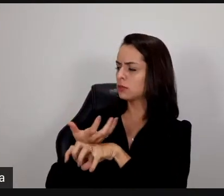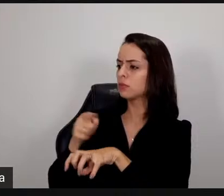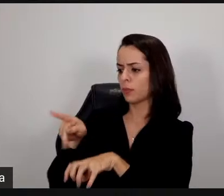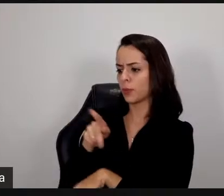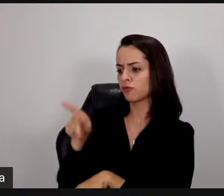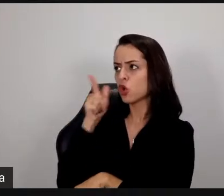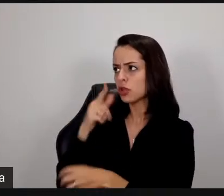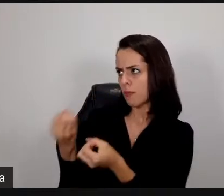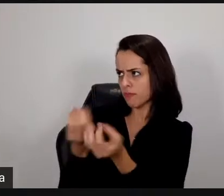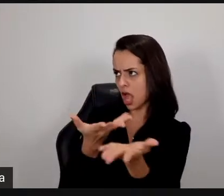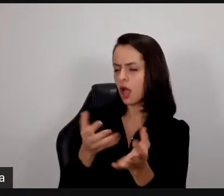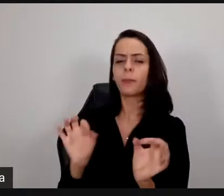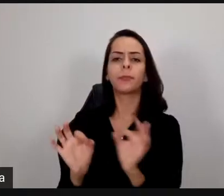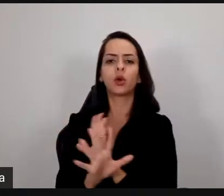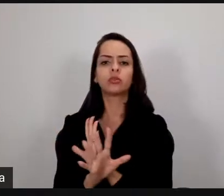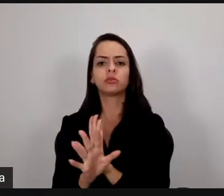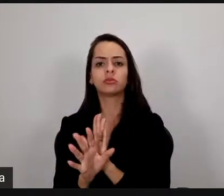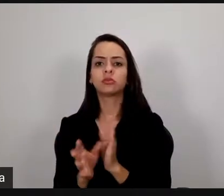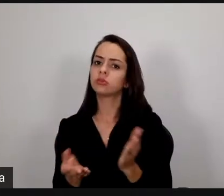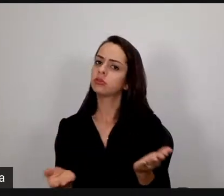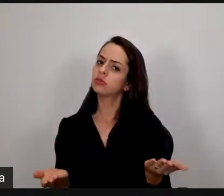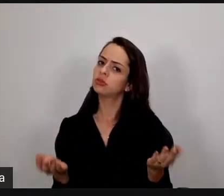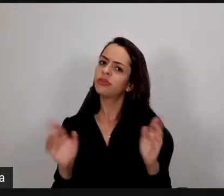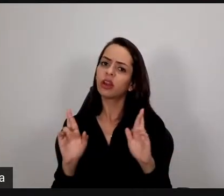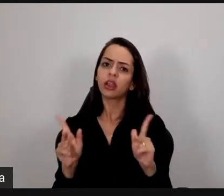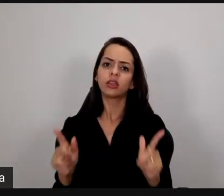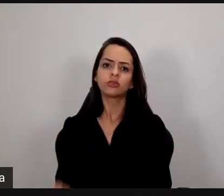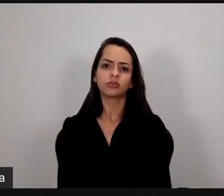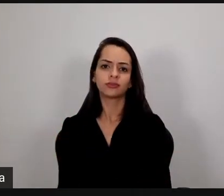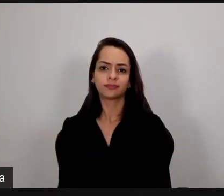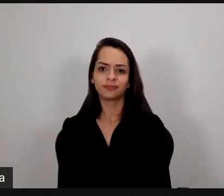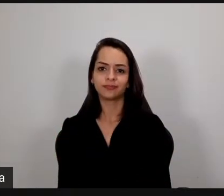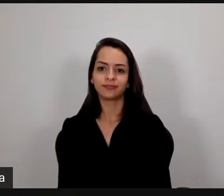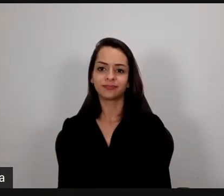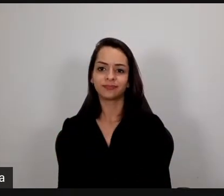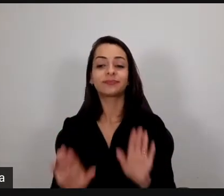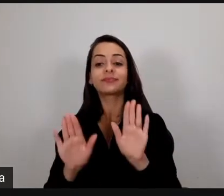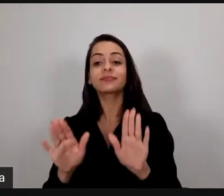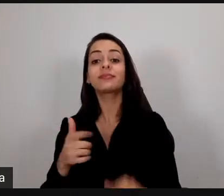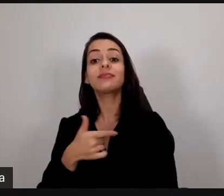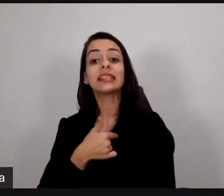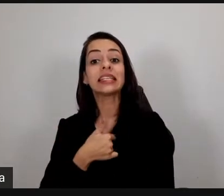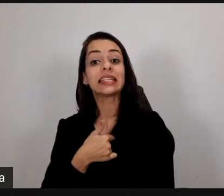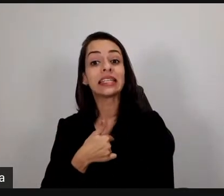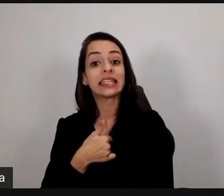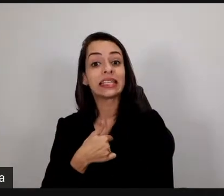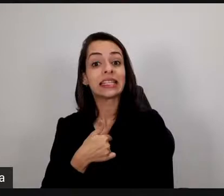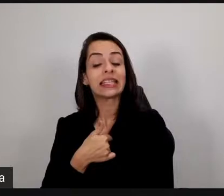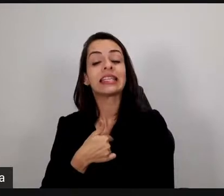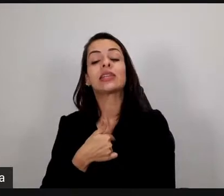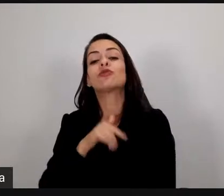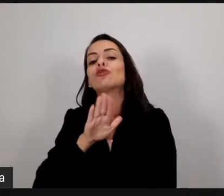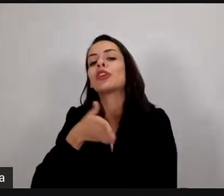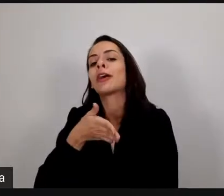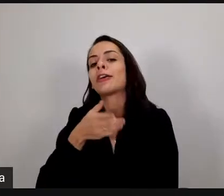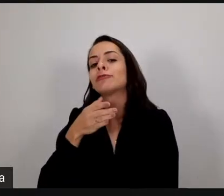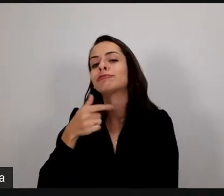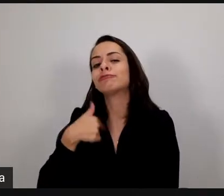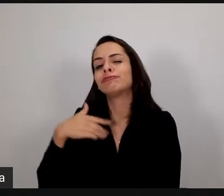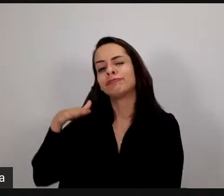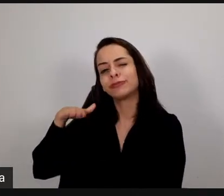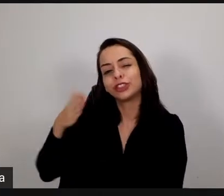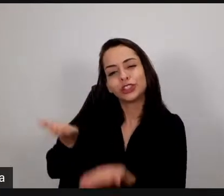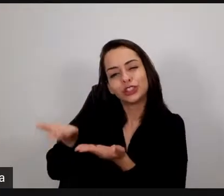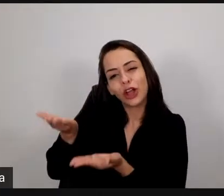Damione falou meu pai teve videolocadora eu era o cara que ficava atrás do balcão torcendo pra ninguém levar aquele filme pra eu poder ver final de